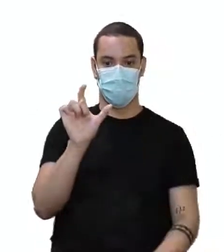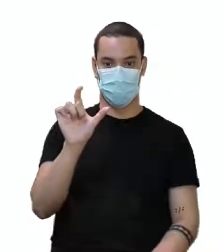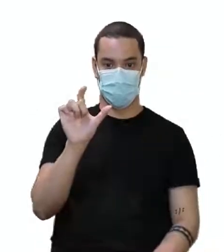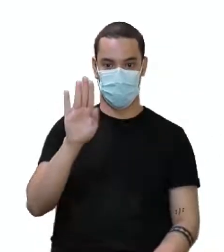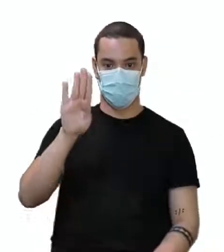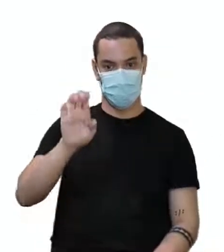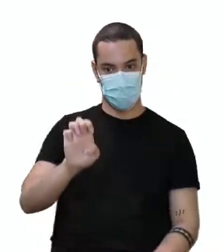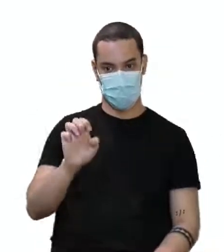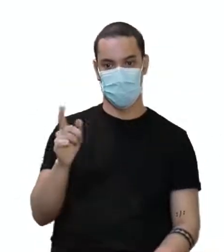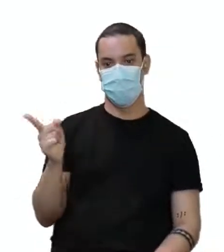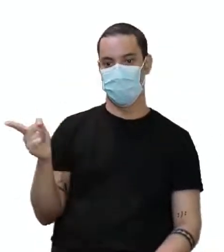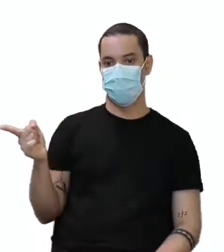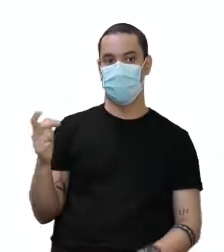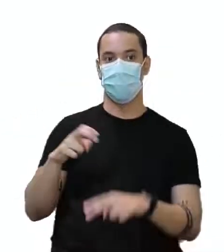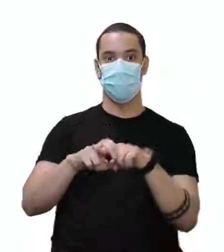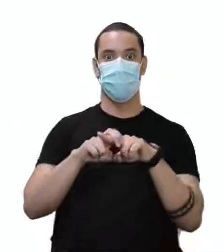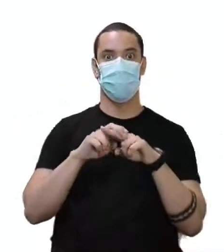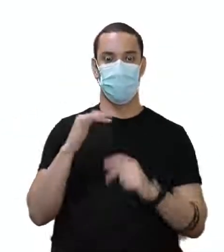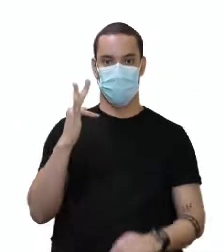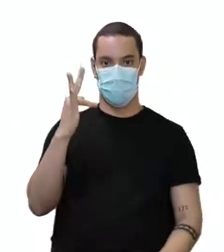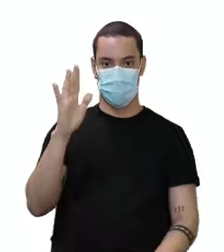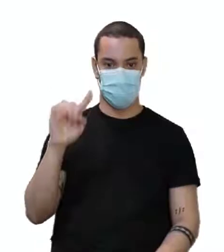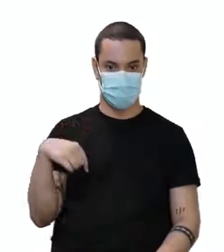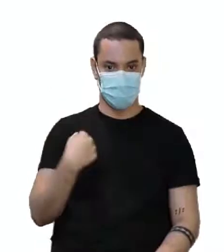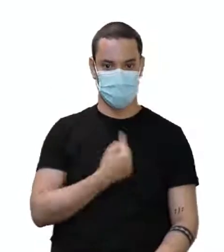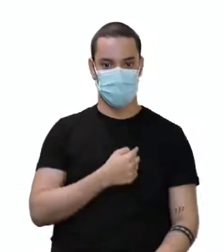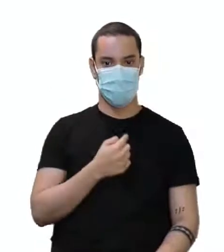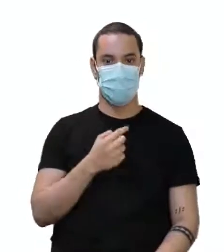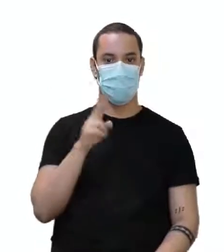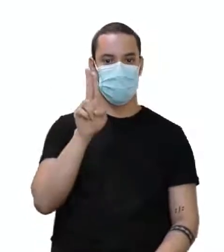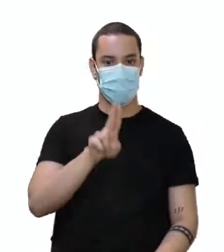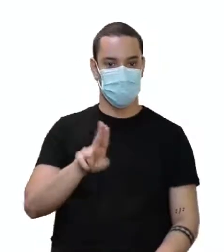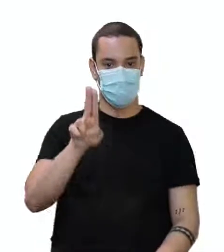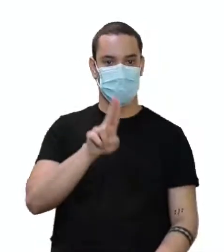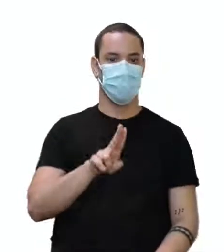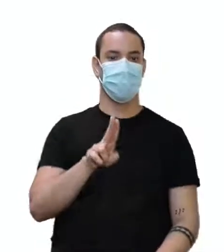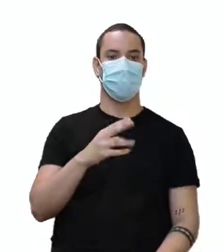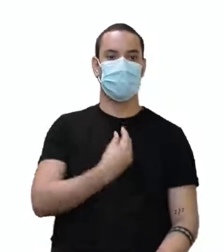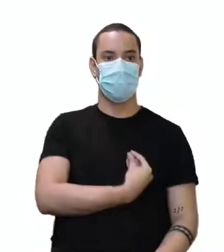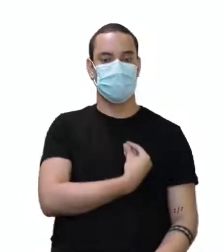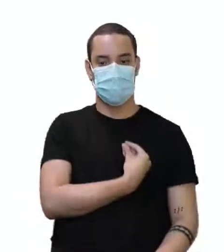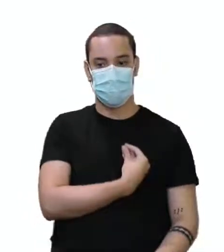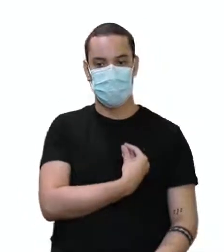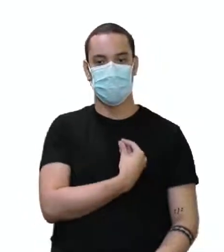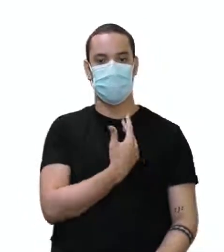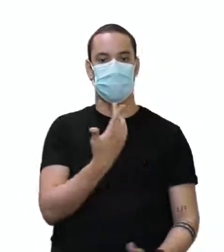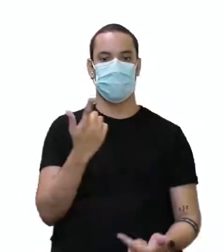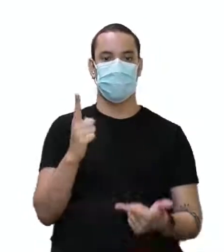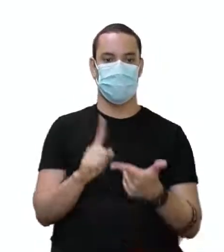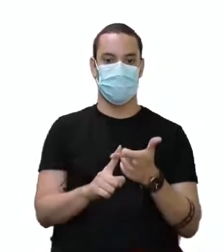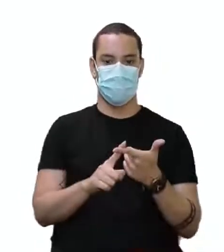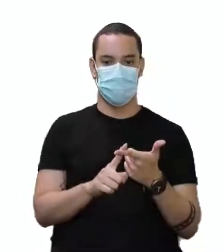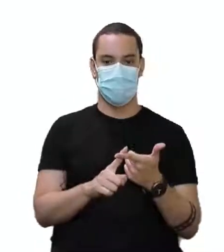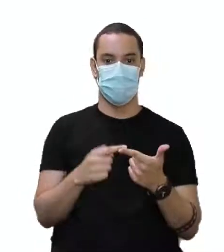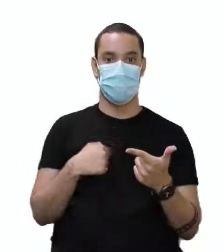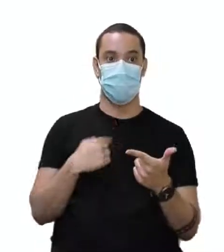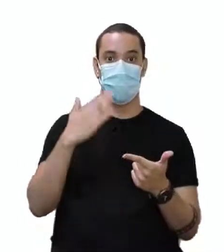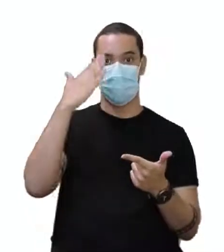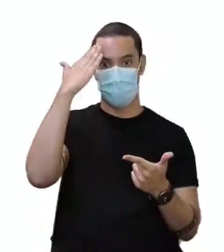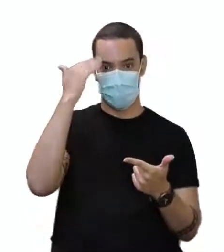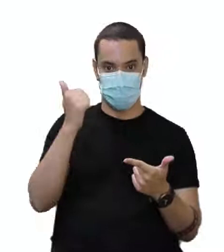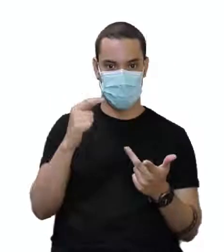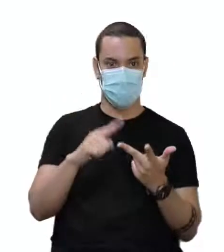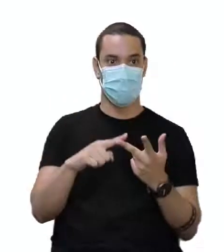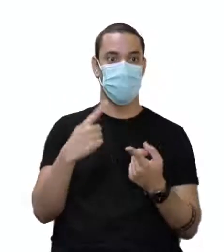monossilábica be. Por isso que no futuro a gente viu muito, I will be, eu estarei, I will be, eu serei.